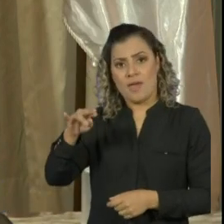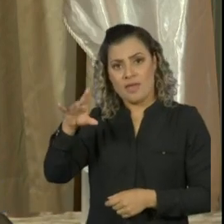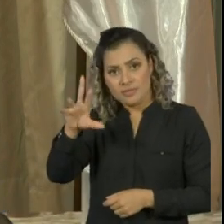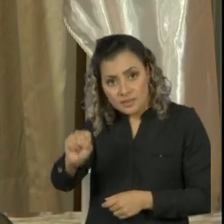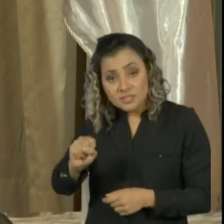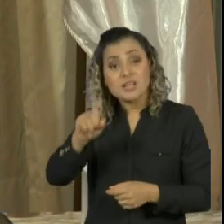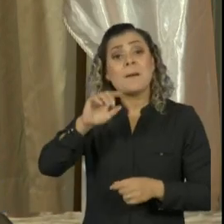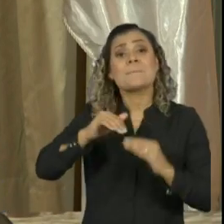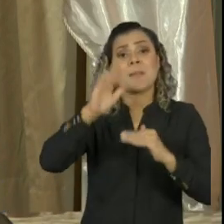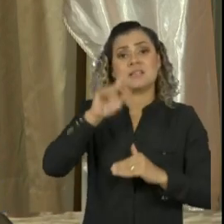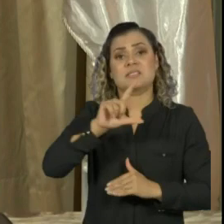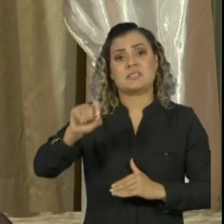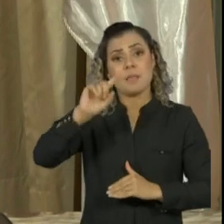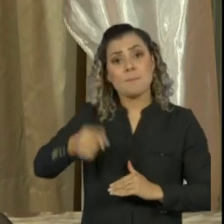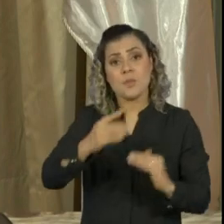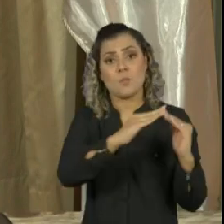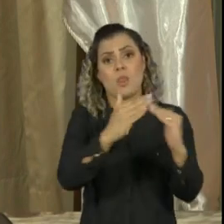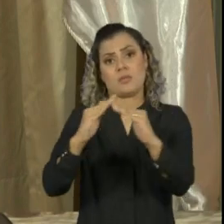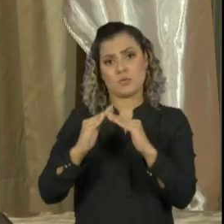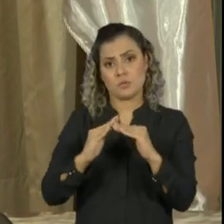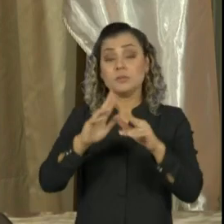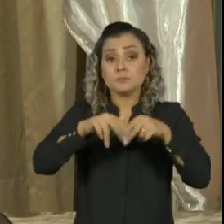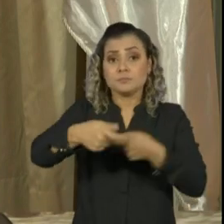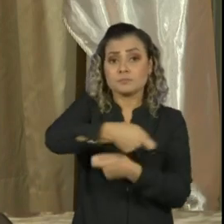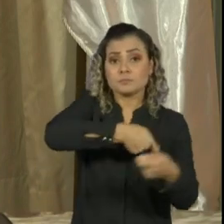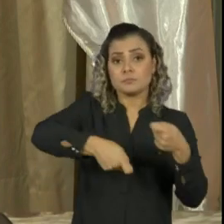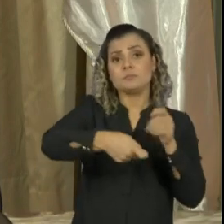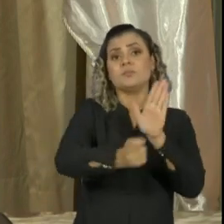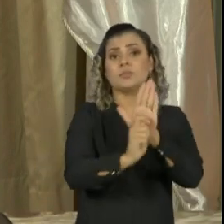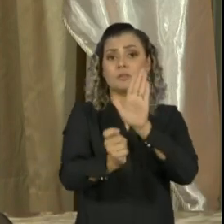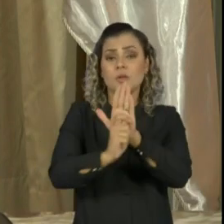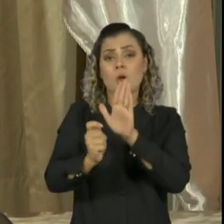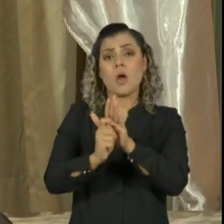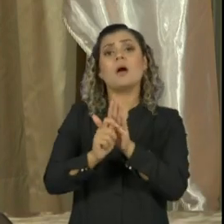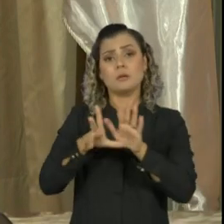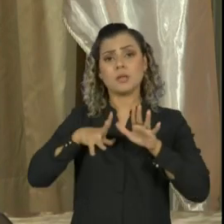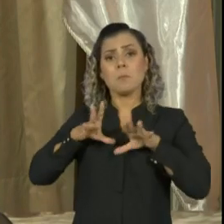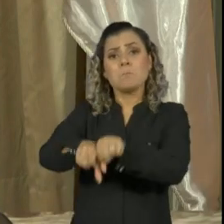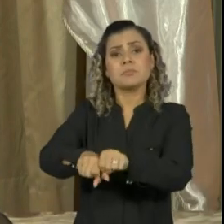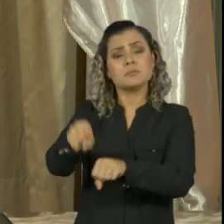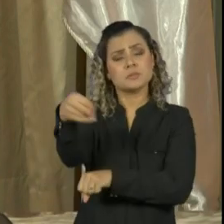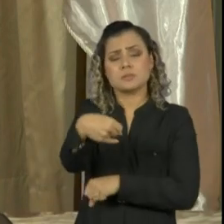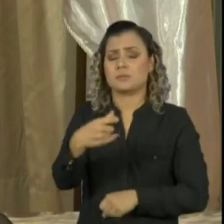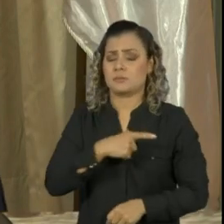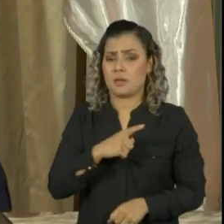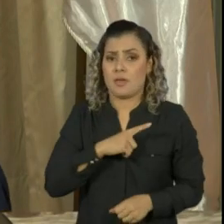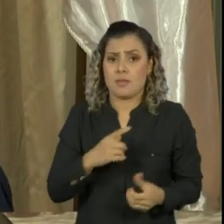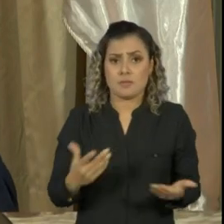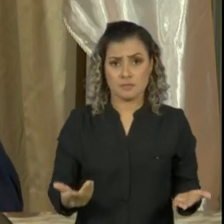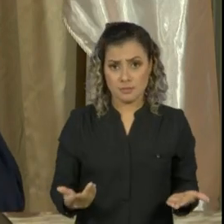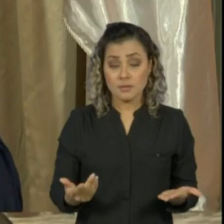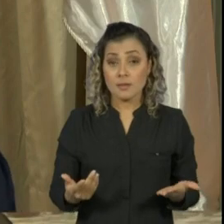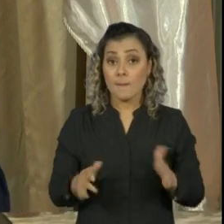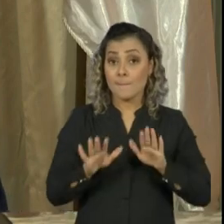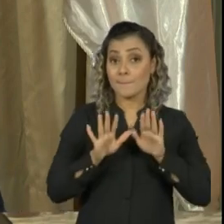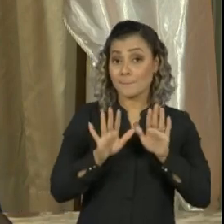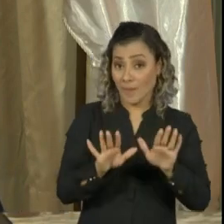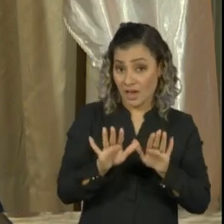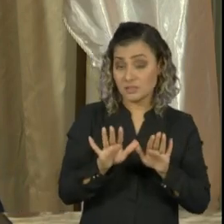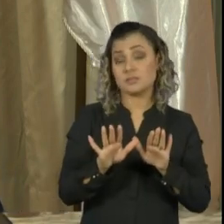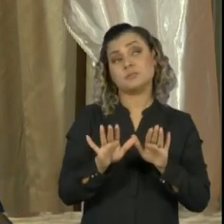de 100 mil pessoas. Então, o tráfico de drogas ocupa um pequeno espaço nessas comunidades. Agora, no